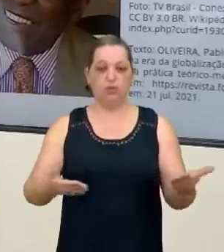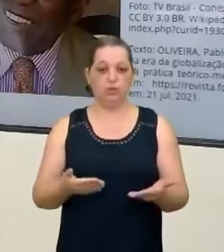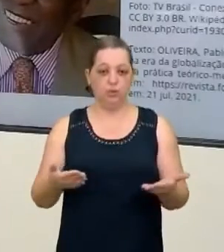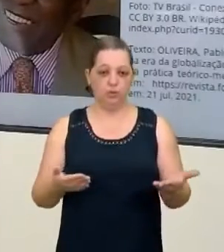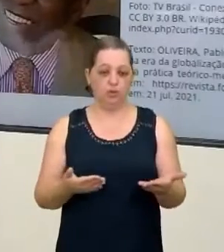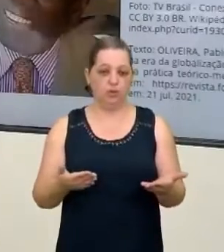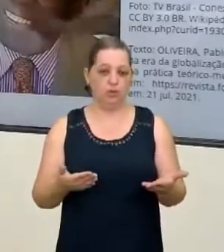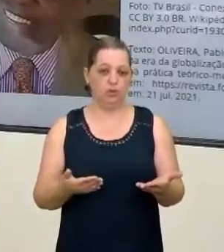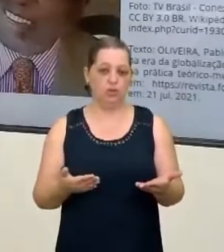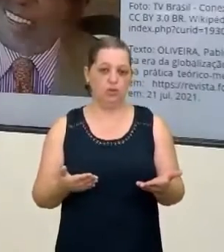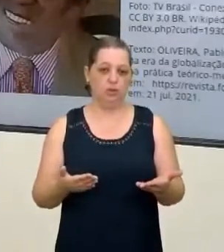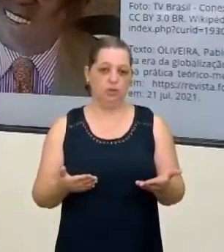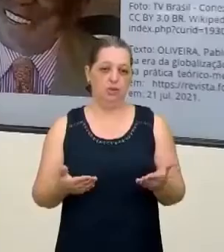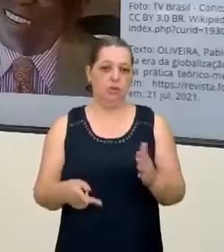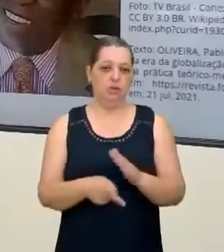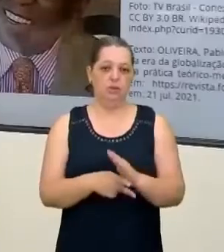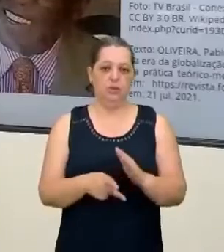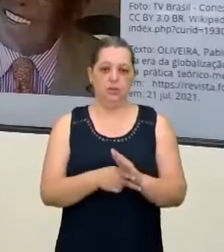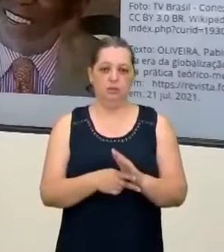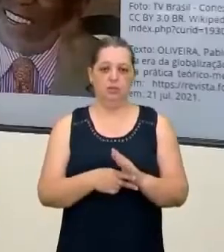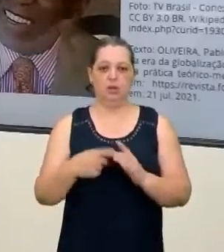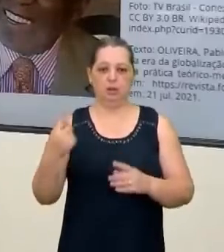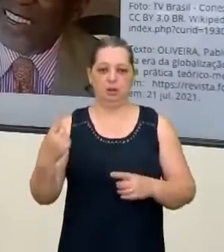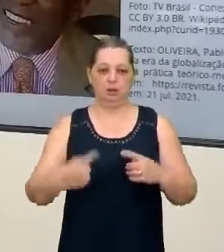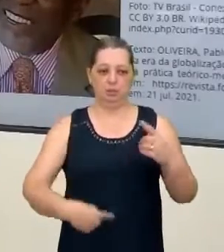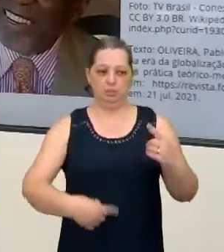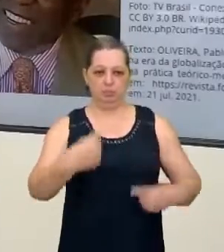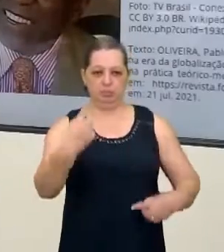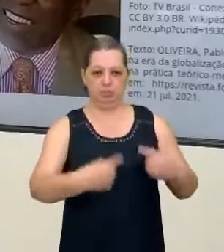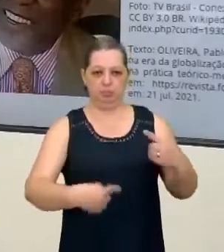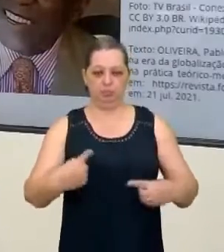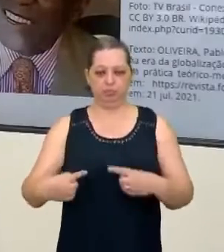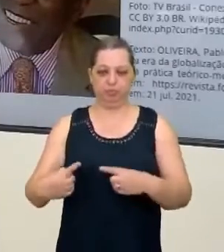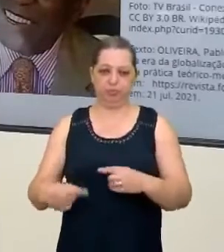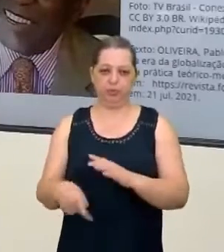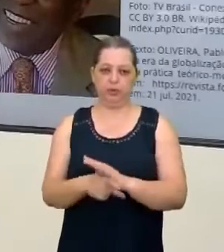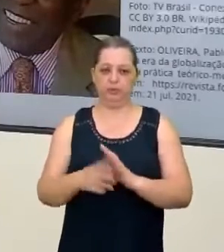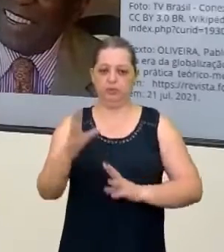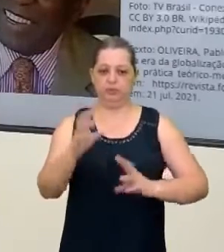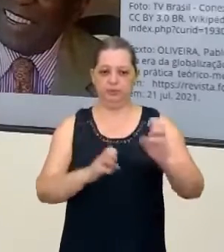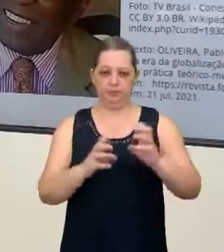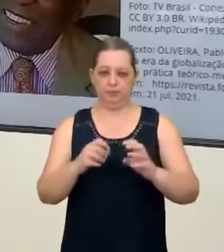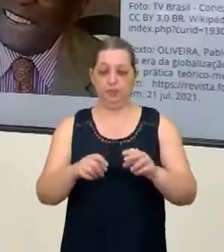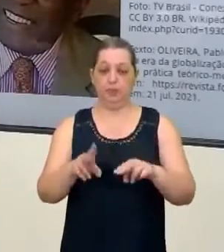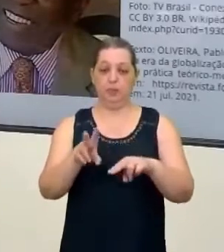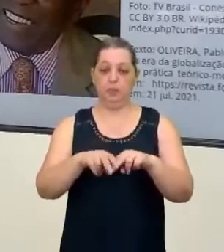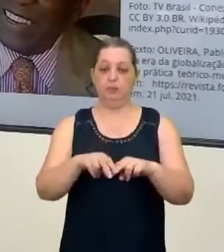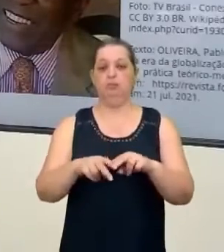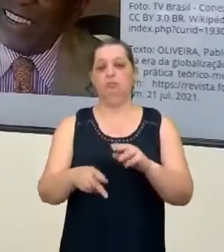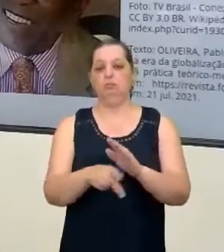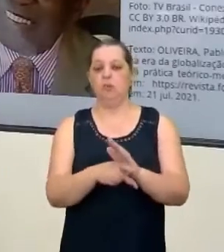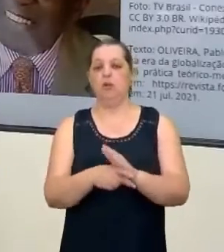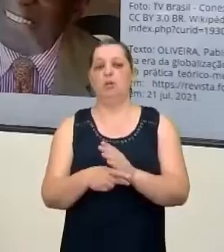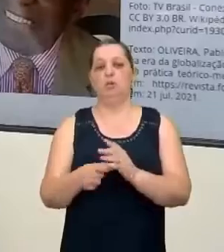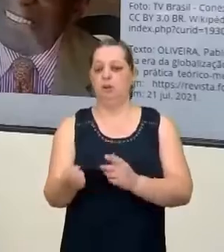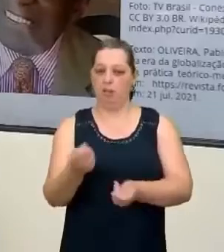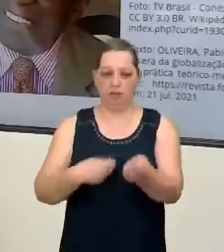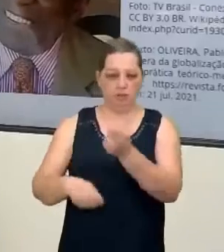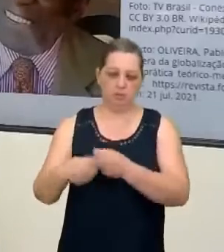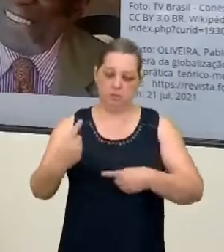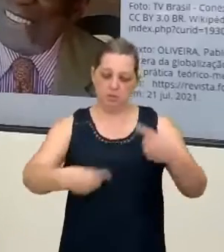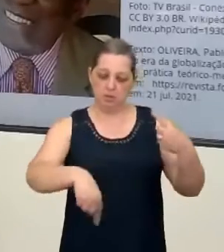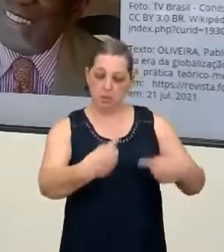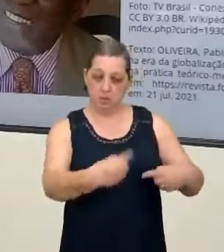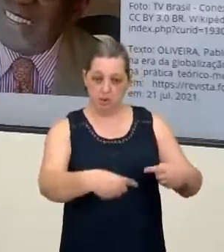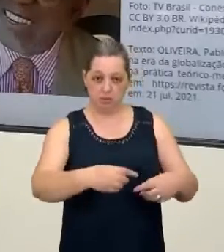as disputas e os atritos são mais em relações econômicas do que propriamente política,